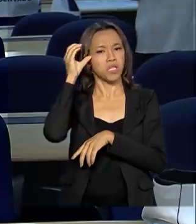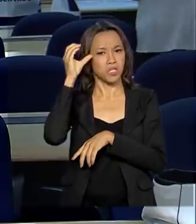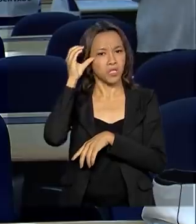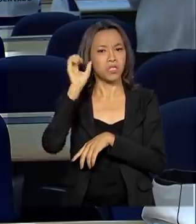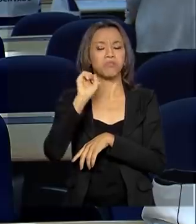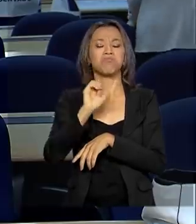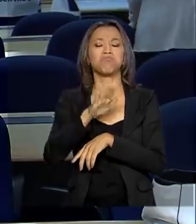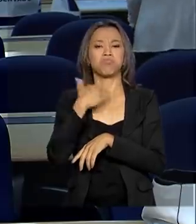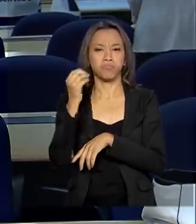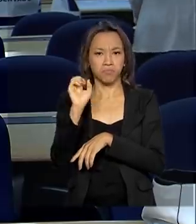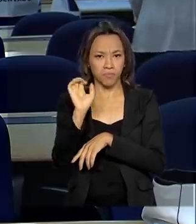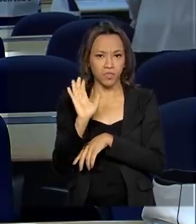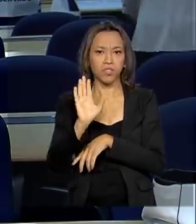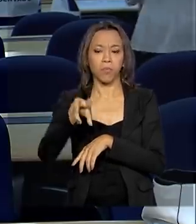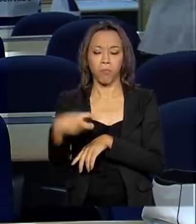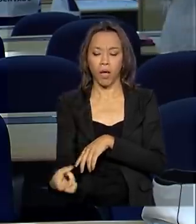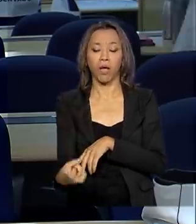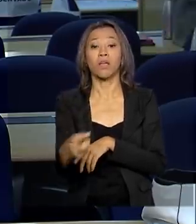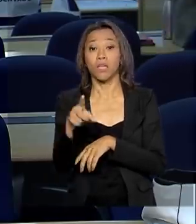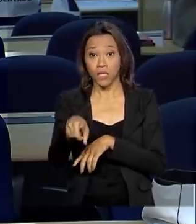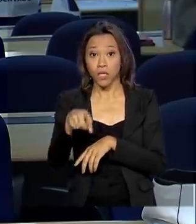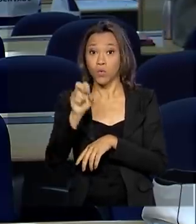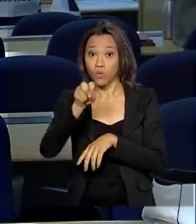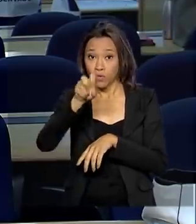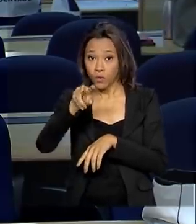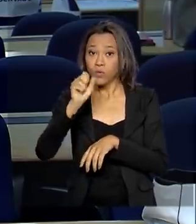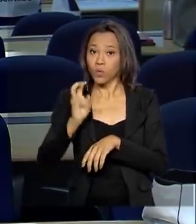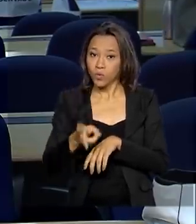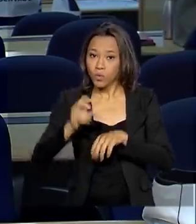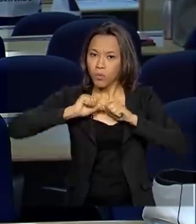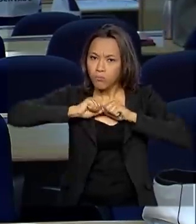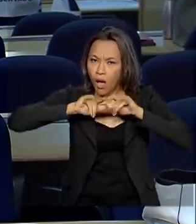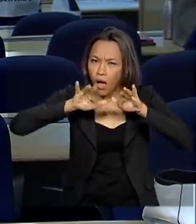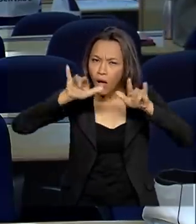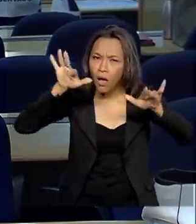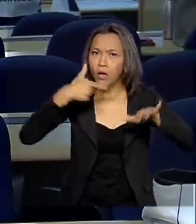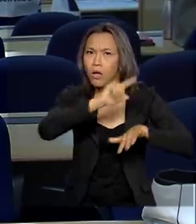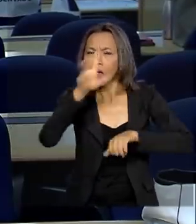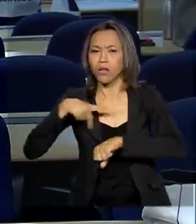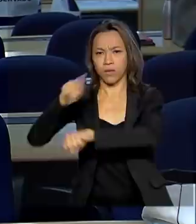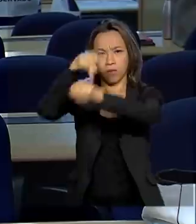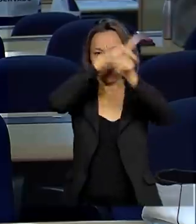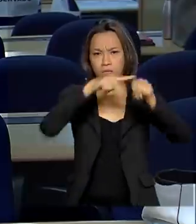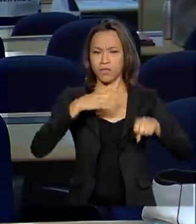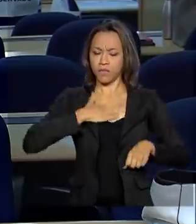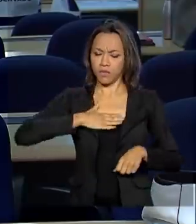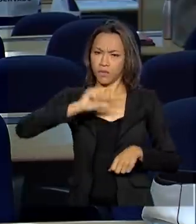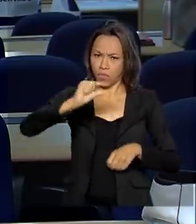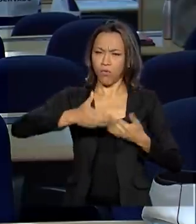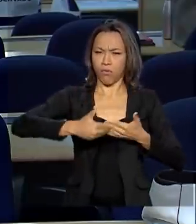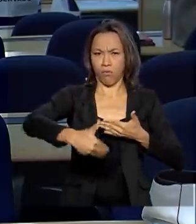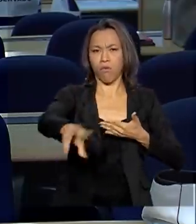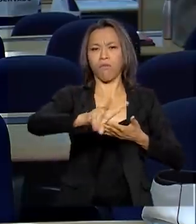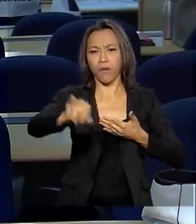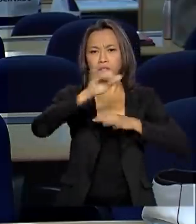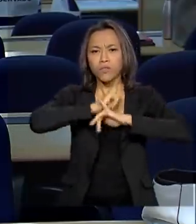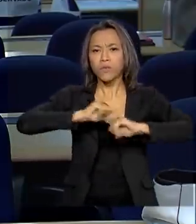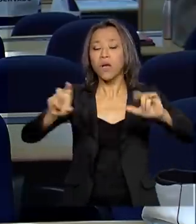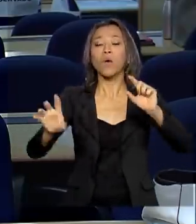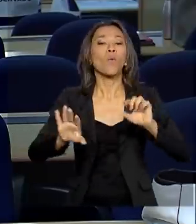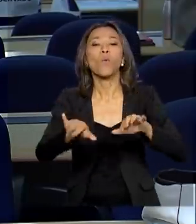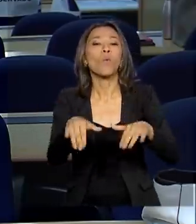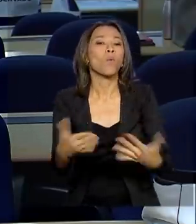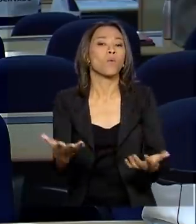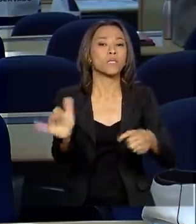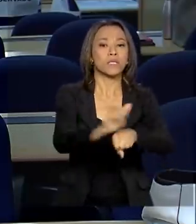países. A entrevista coletiva vai começar daqui a pouquinho, às 10h30 e vão ser apresentadas as medidas que o Brasil vem adotando para